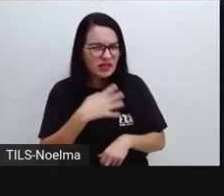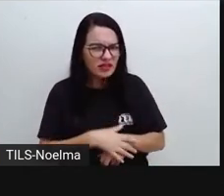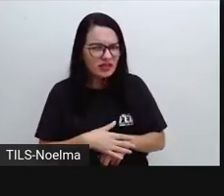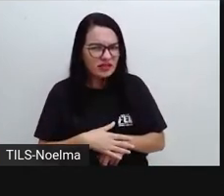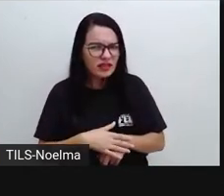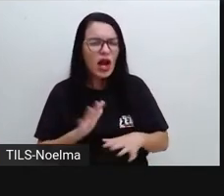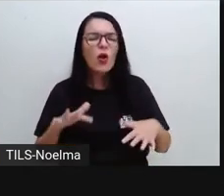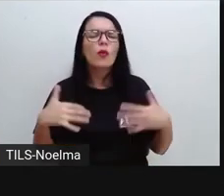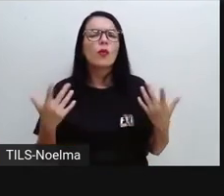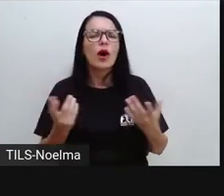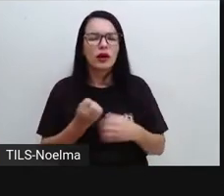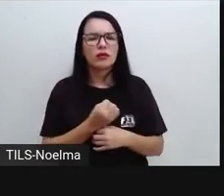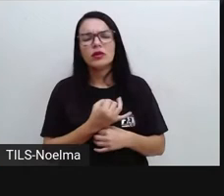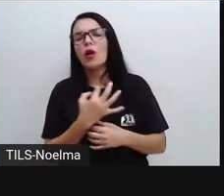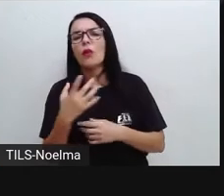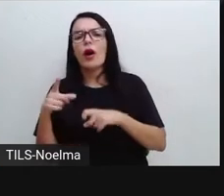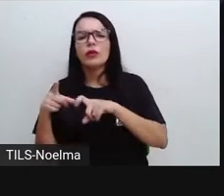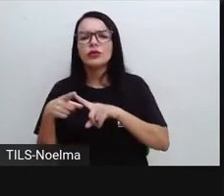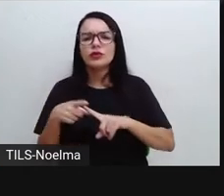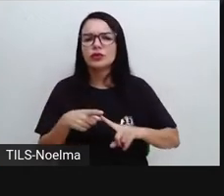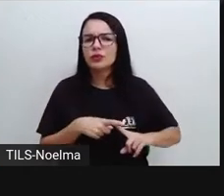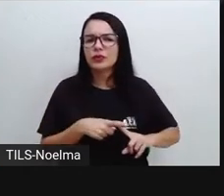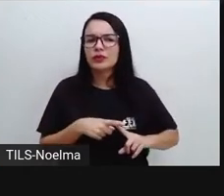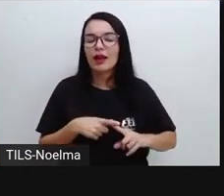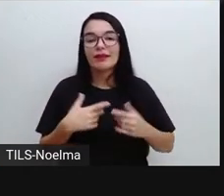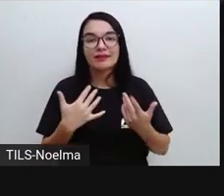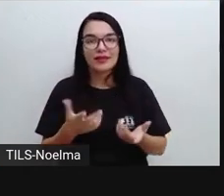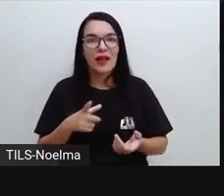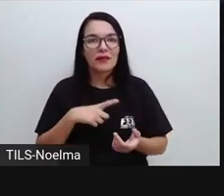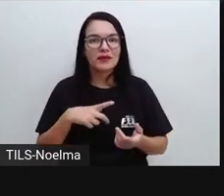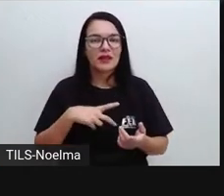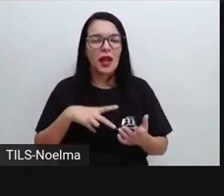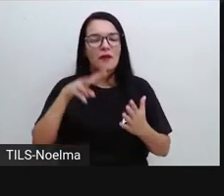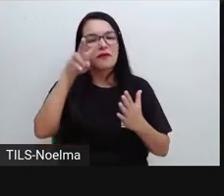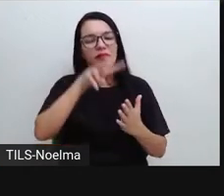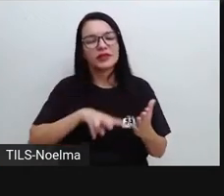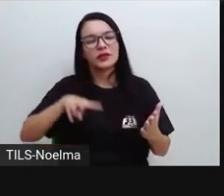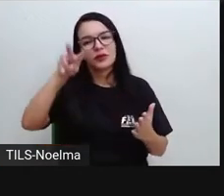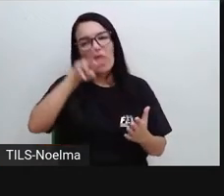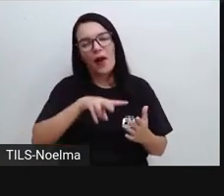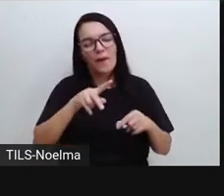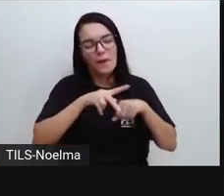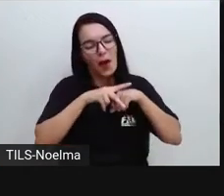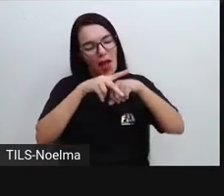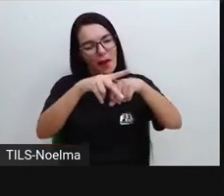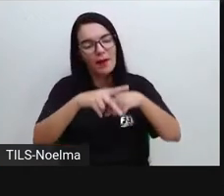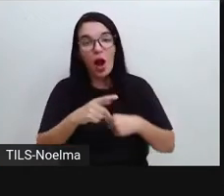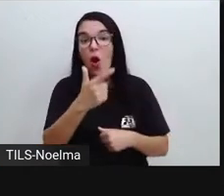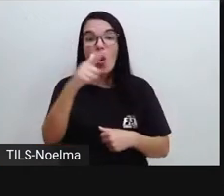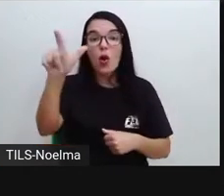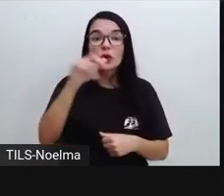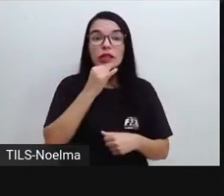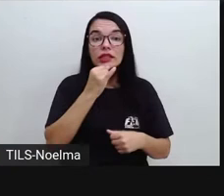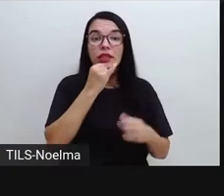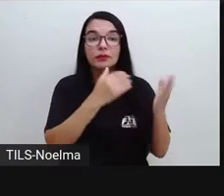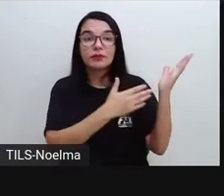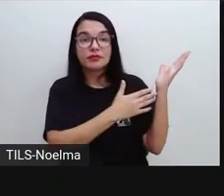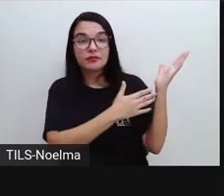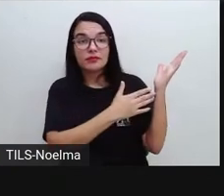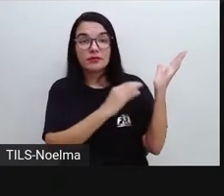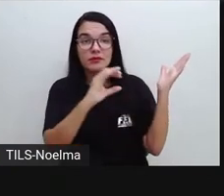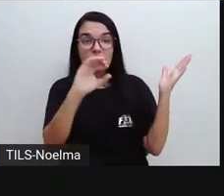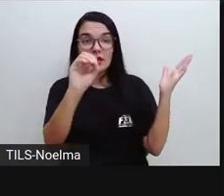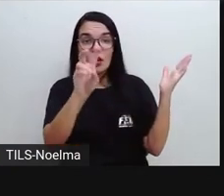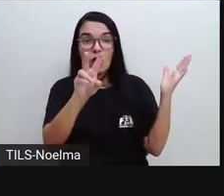visual. Aqui nós temos um outro exemplo de poema visual. Olha só. Ovo Novelo, de